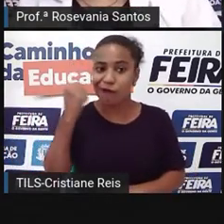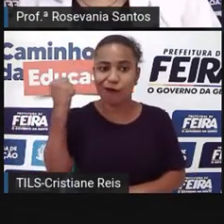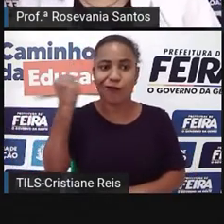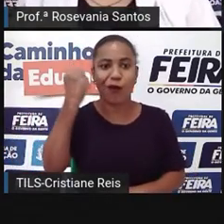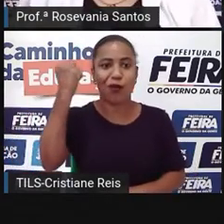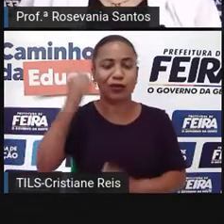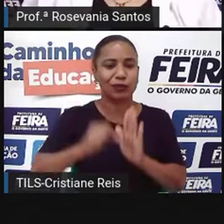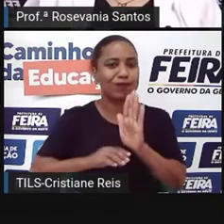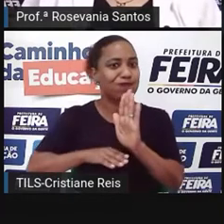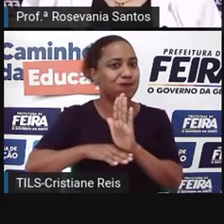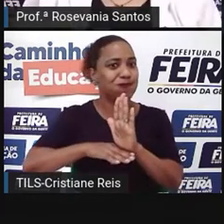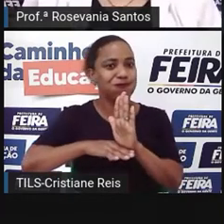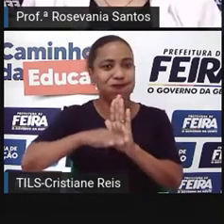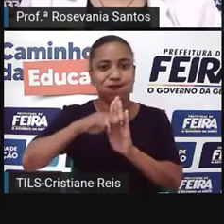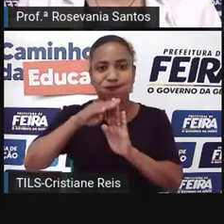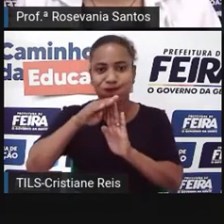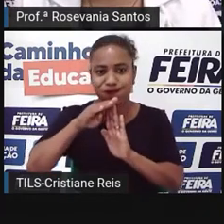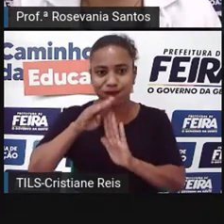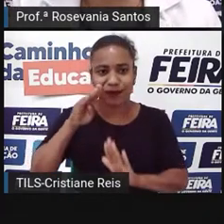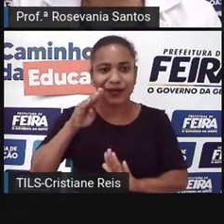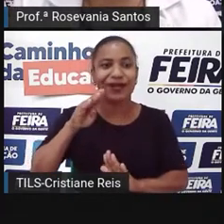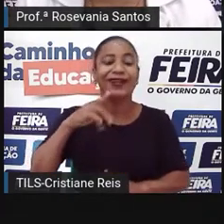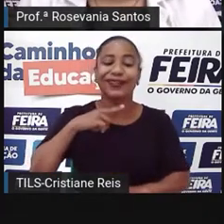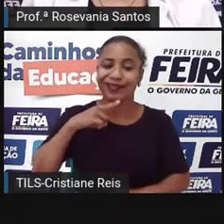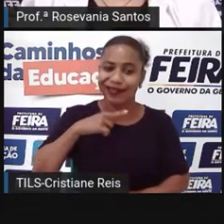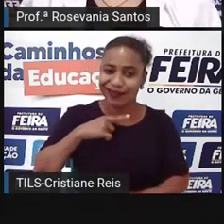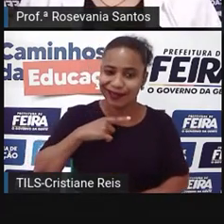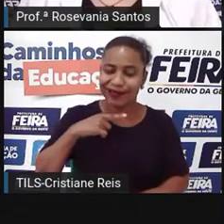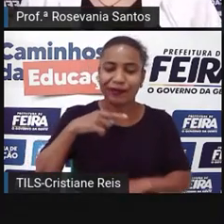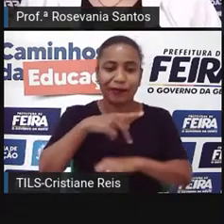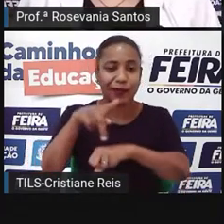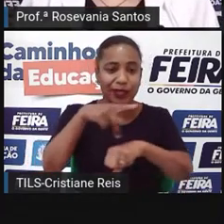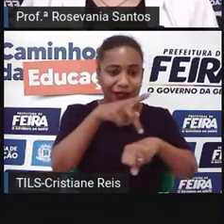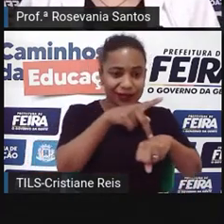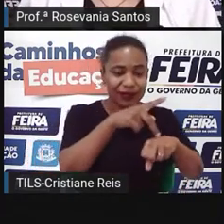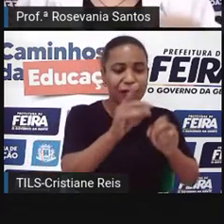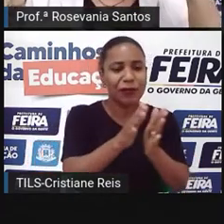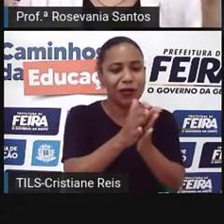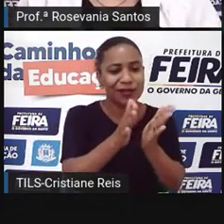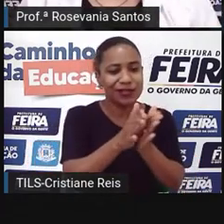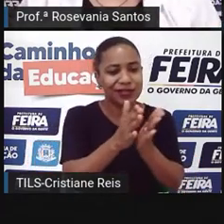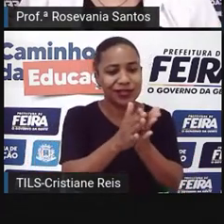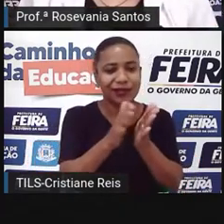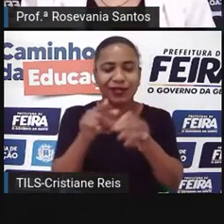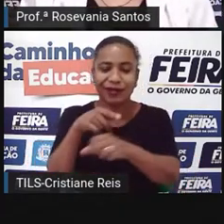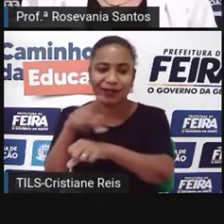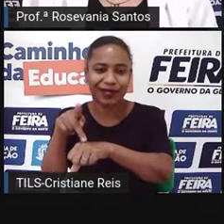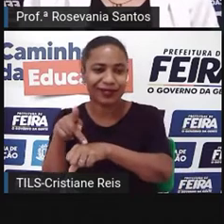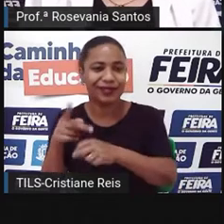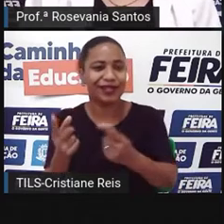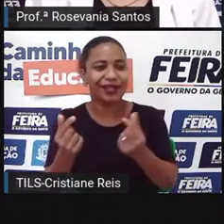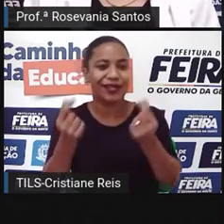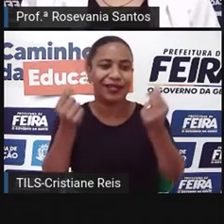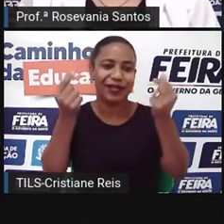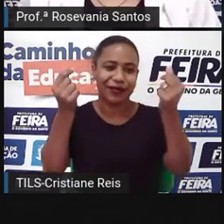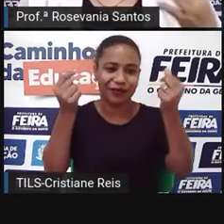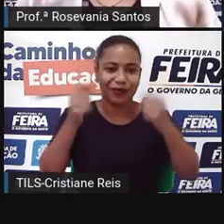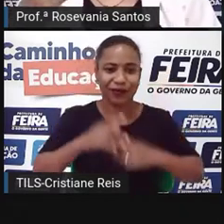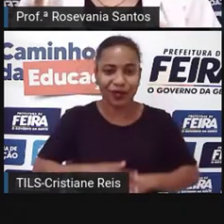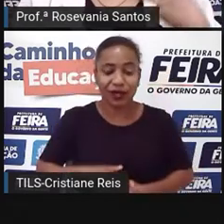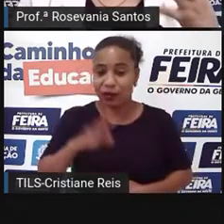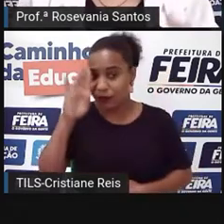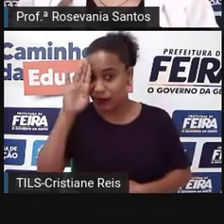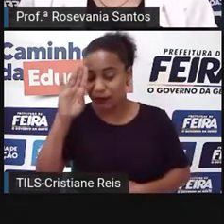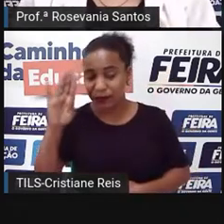desde os países mais pobrezinhos aos países ricos aí nesse espaço. E, claro, no meio, né? Os países emergentes,